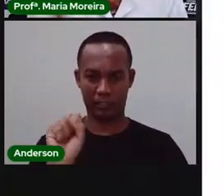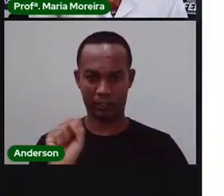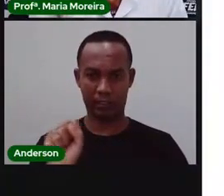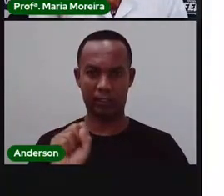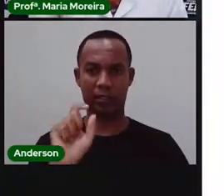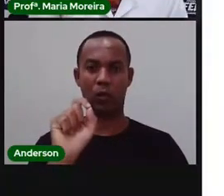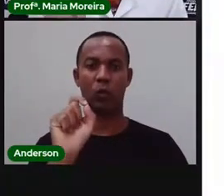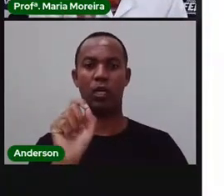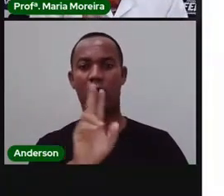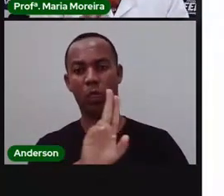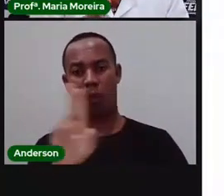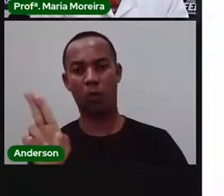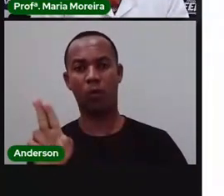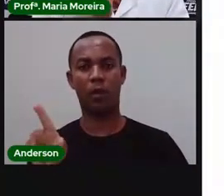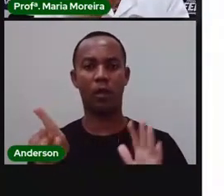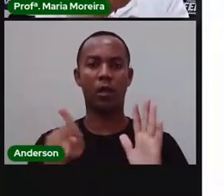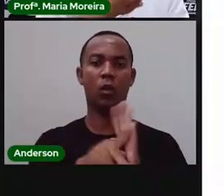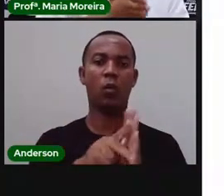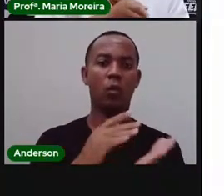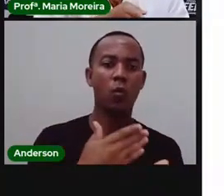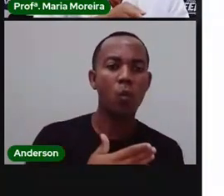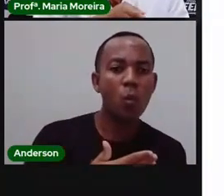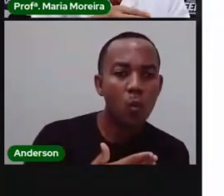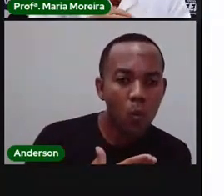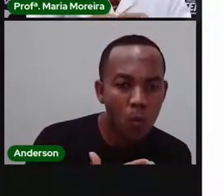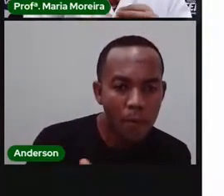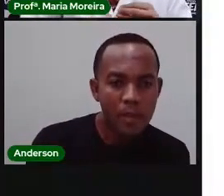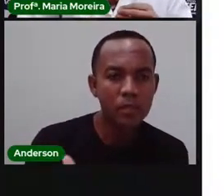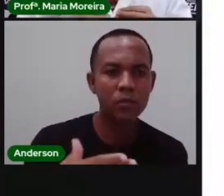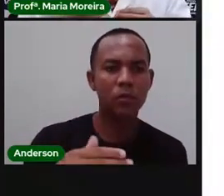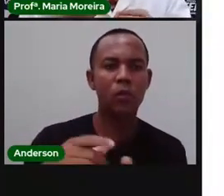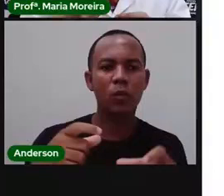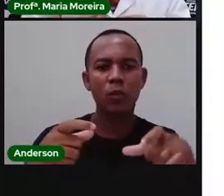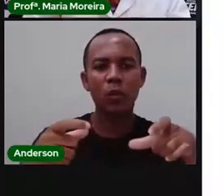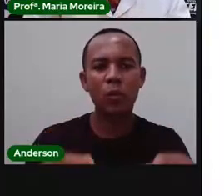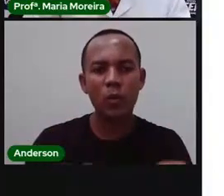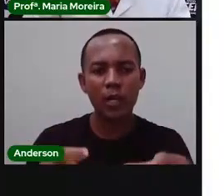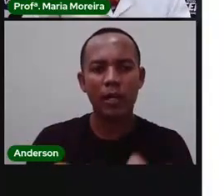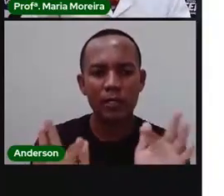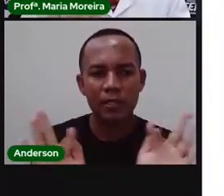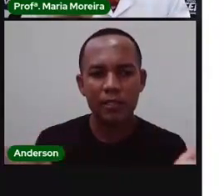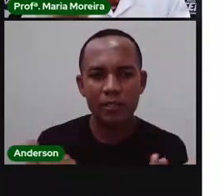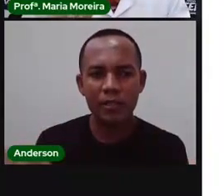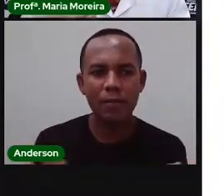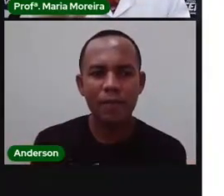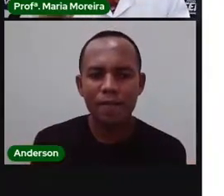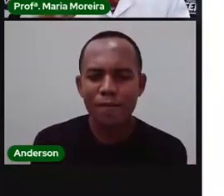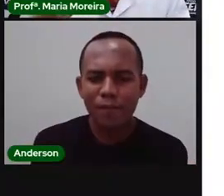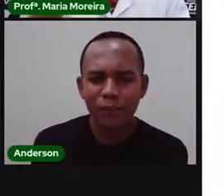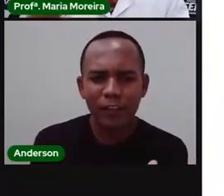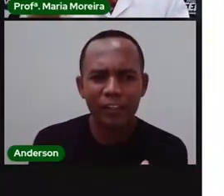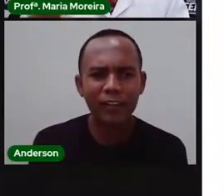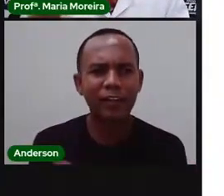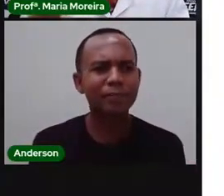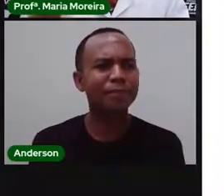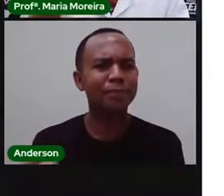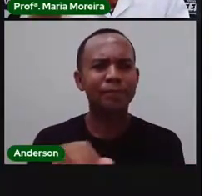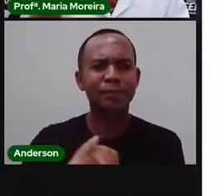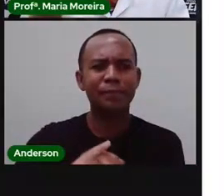de Santana. Surgiu de uma feira. Então, Feira, ela sempre teve